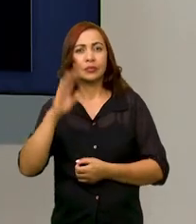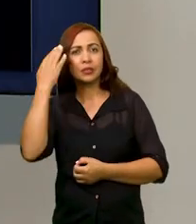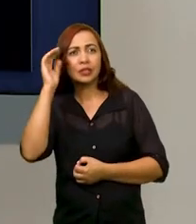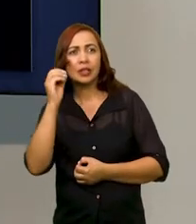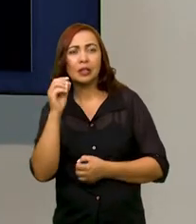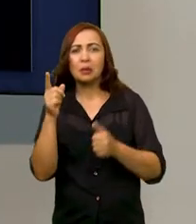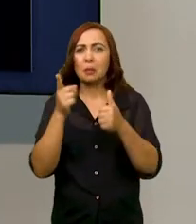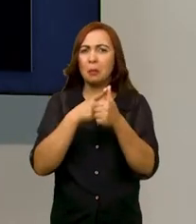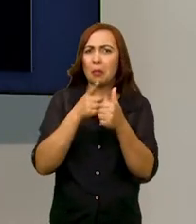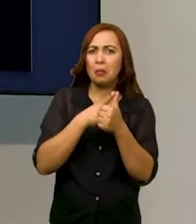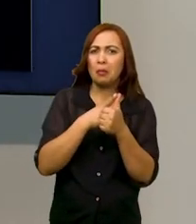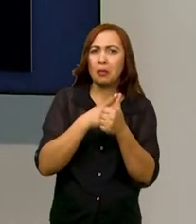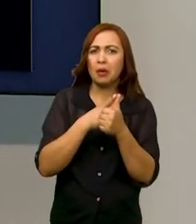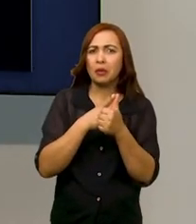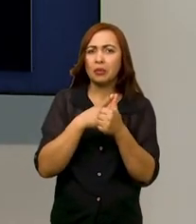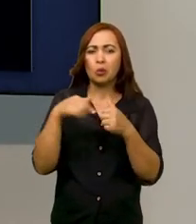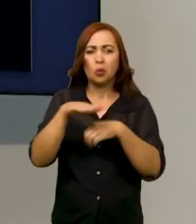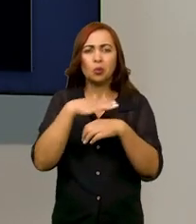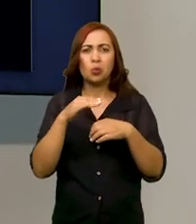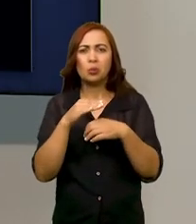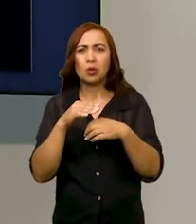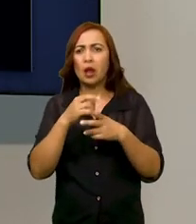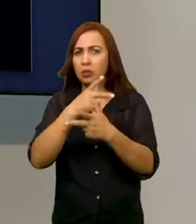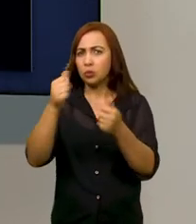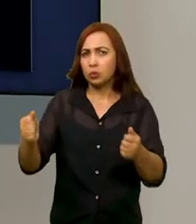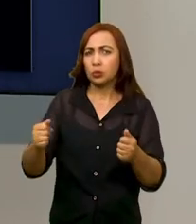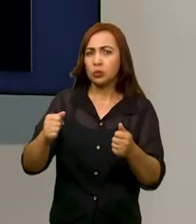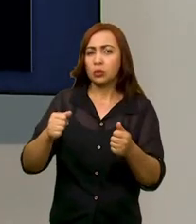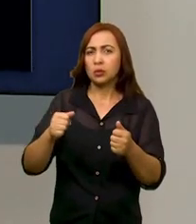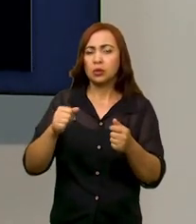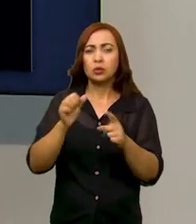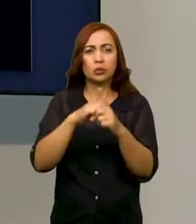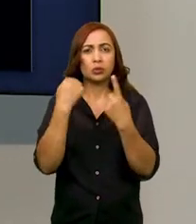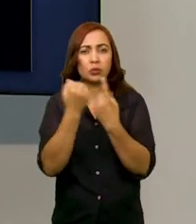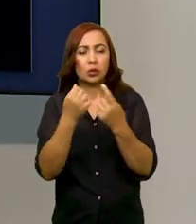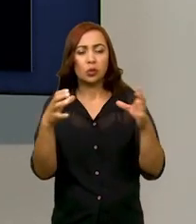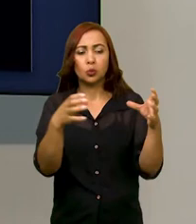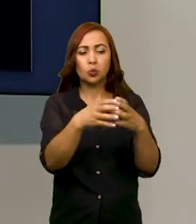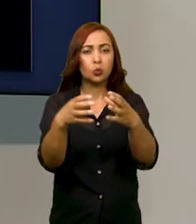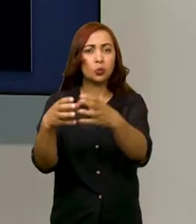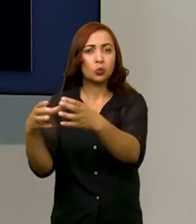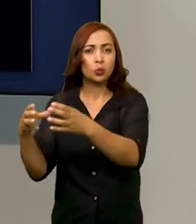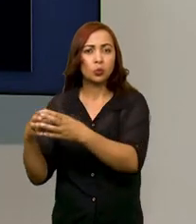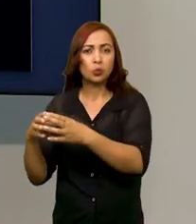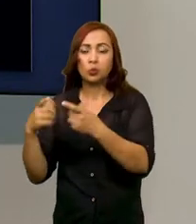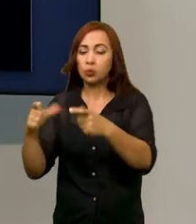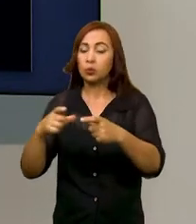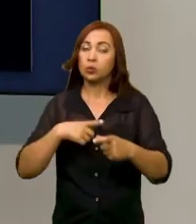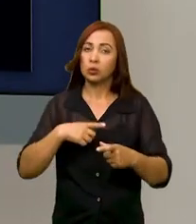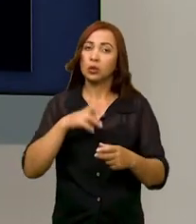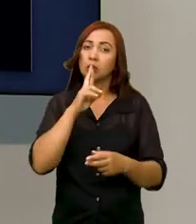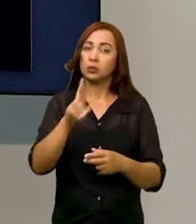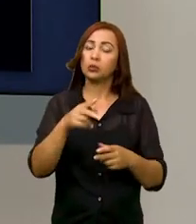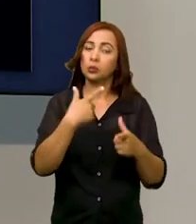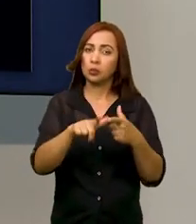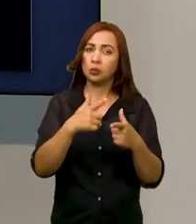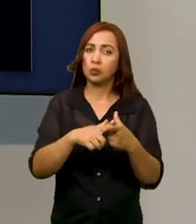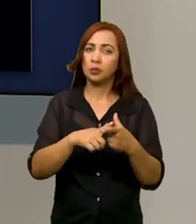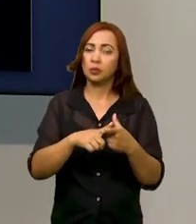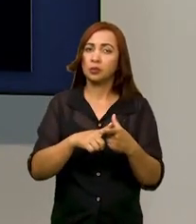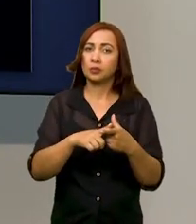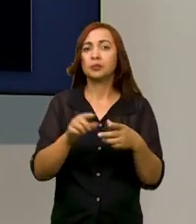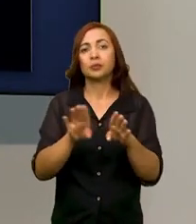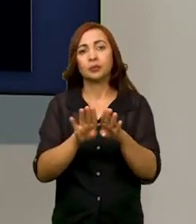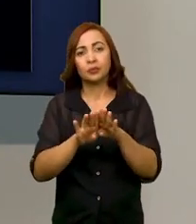considera primeiramente as questões sociais dos grupos onde estamos resolvendo o problema. Então